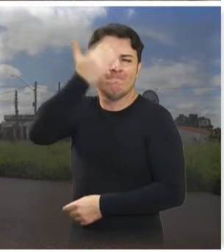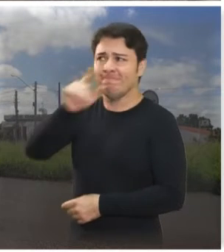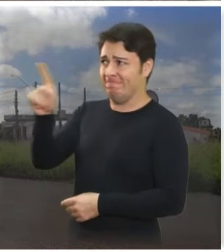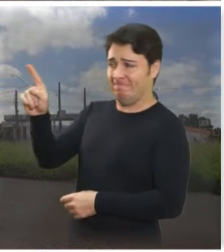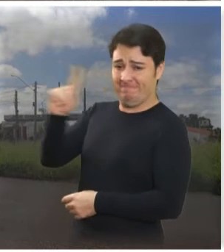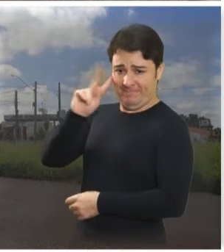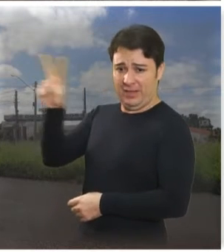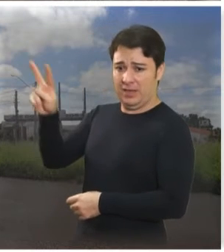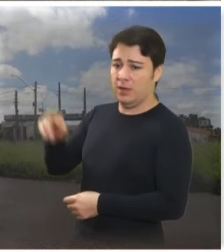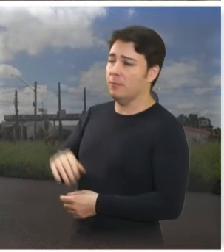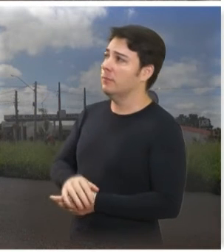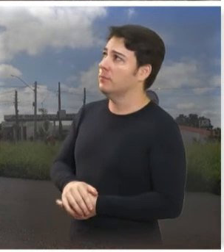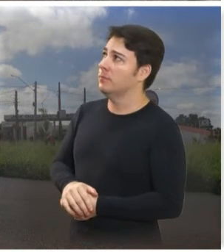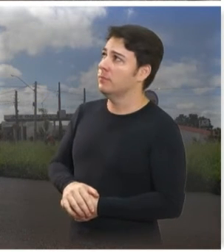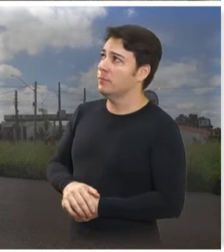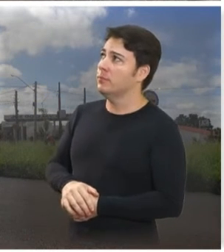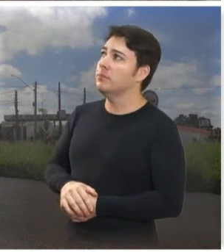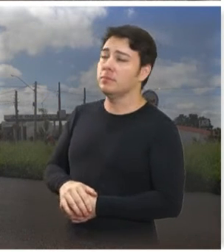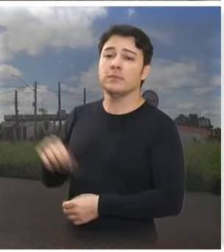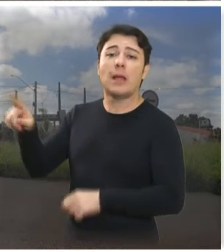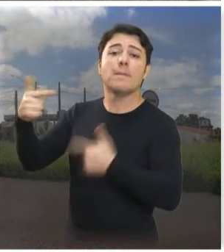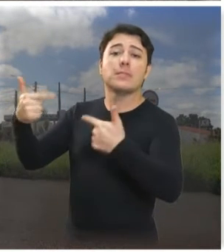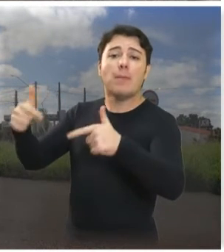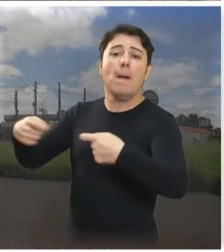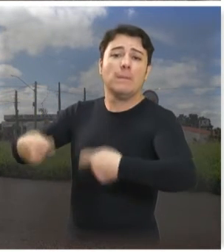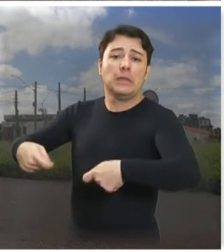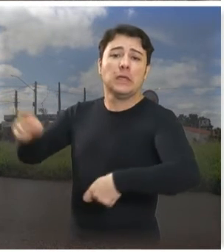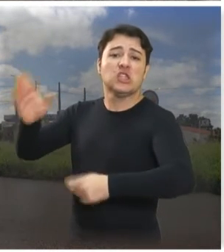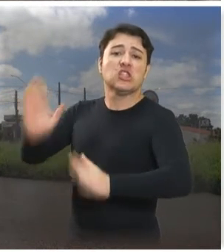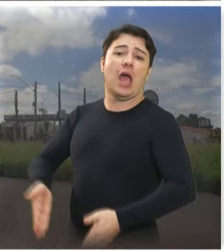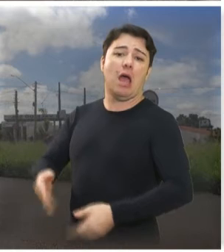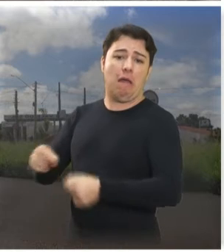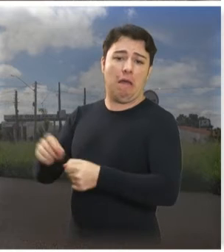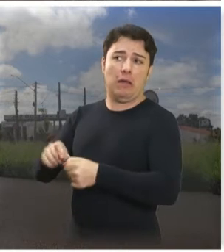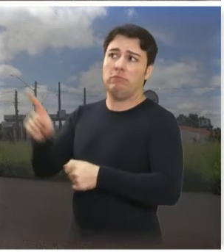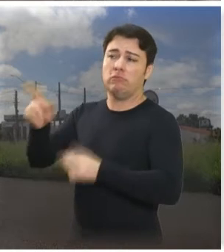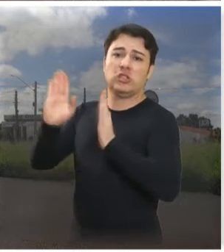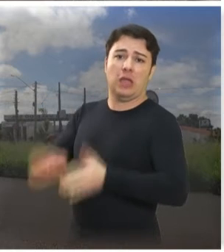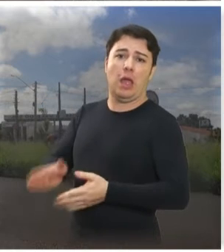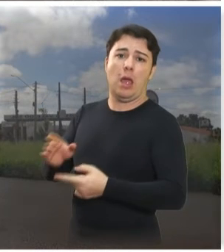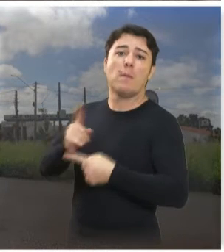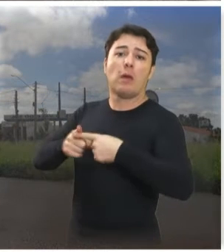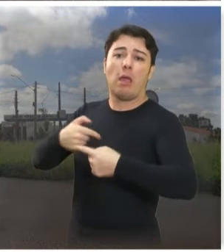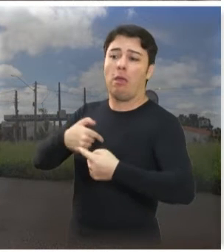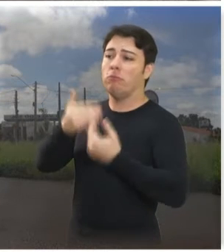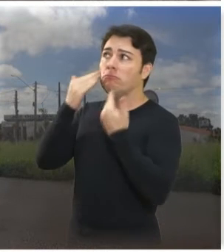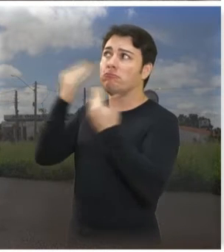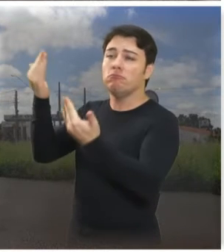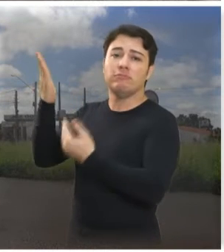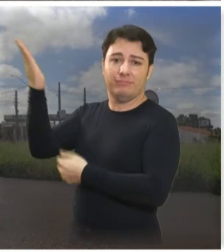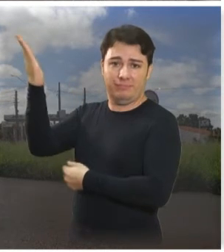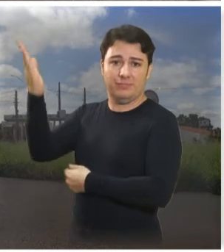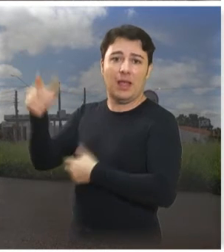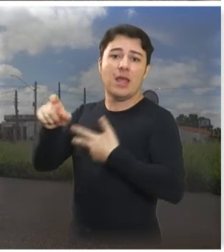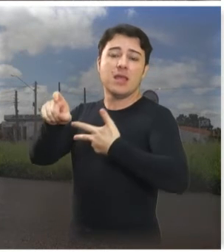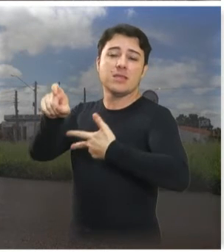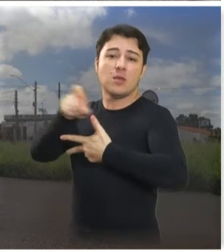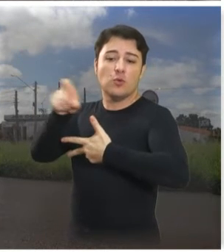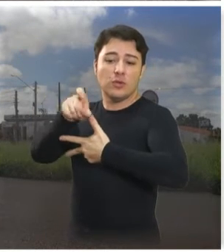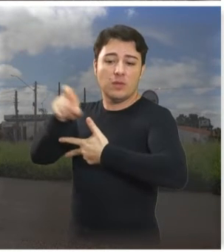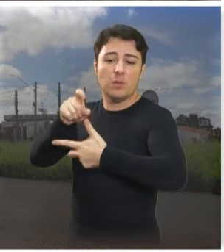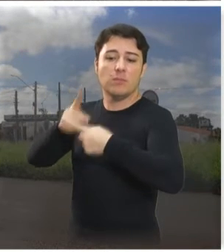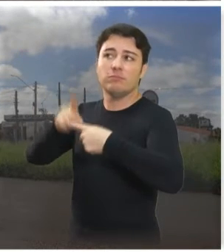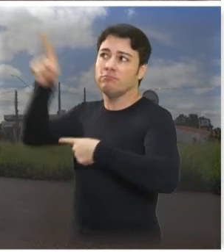ali, mas é de um trabalho que precisava ser feito e agora já foi feito. Então, é mais para agradecimento ao Executivo por